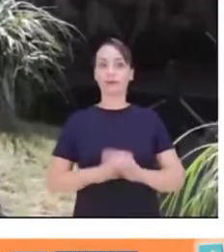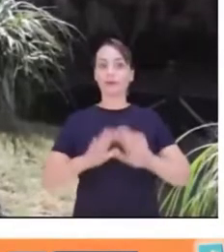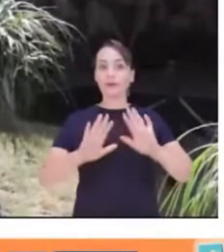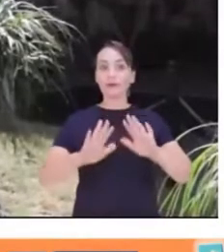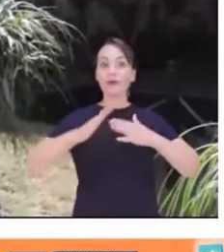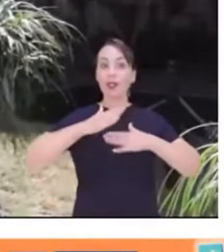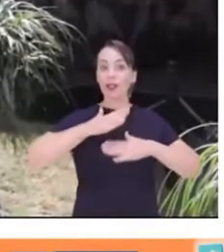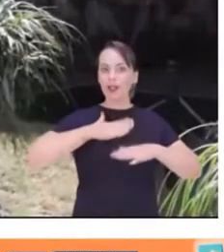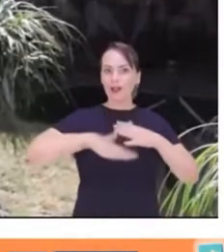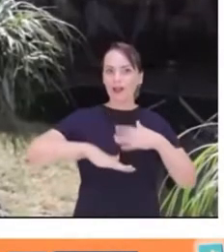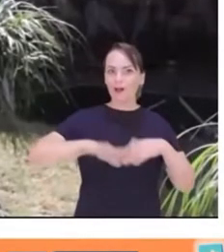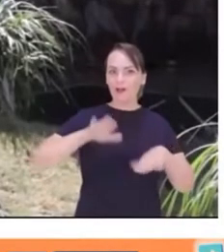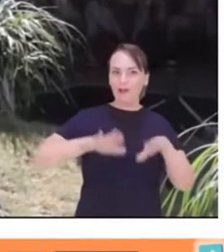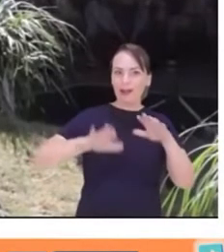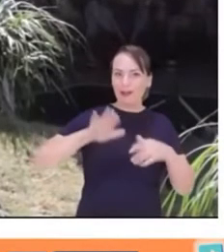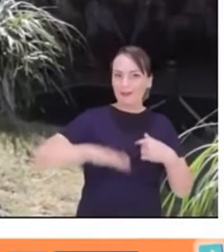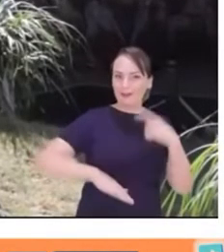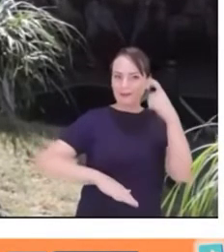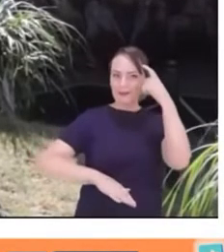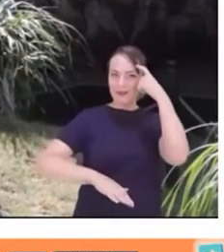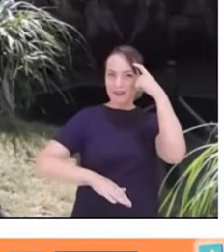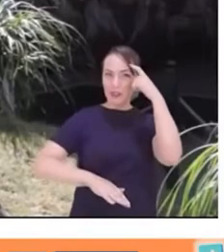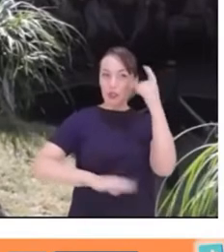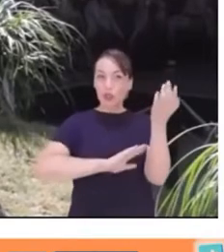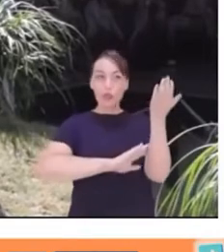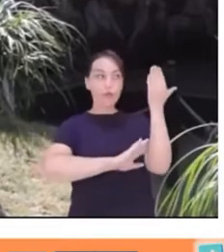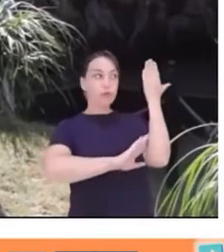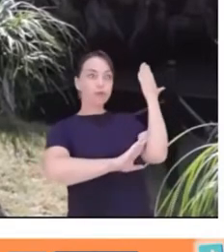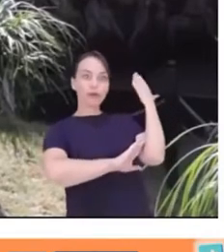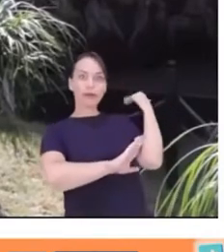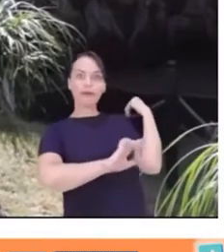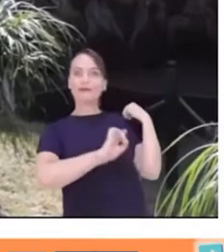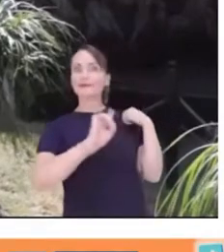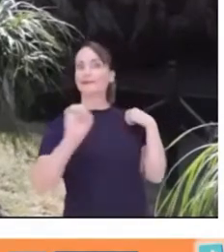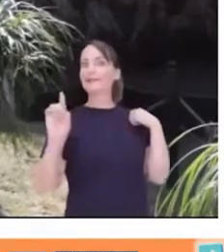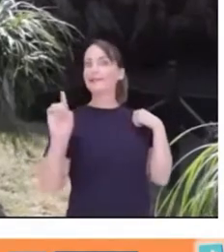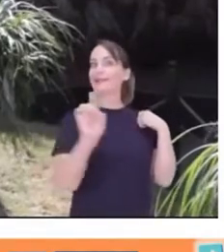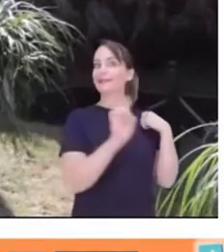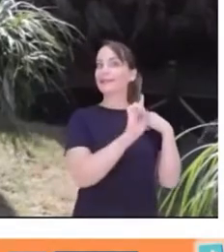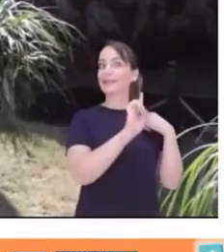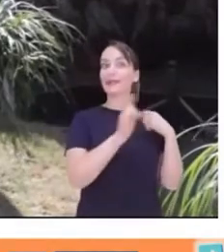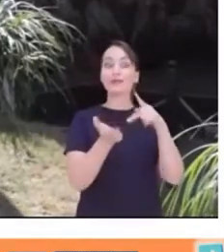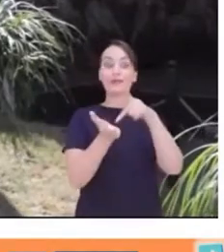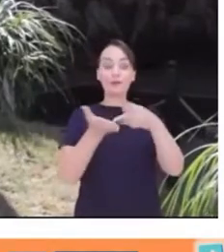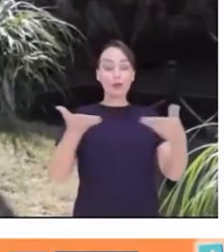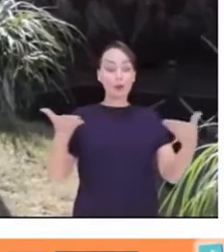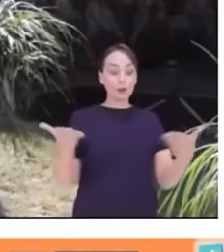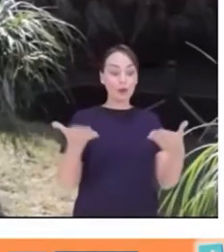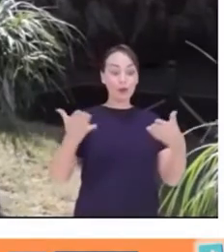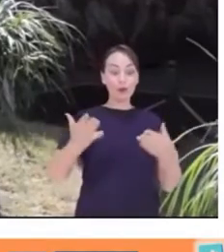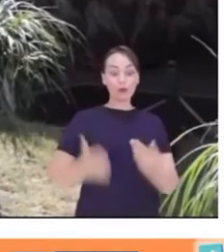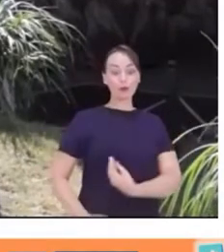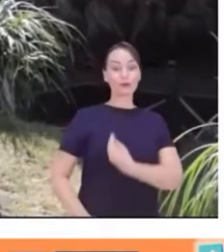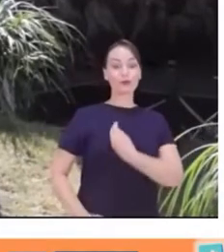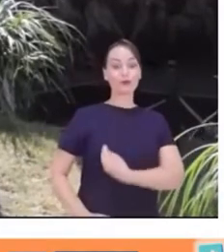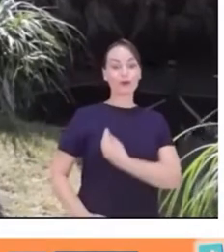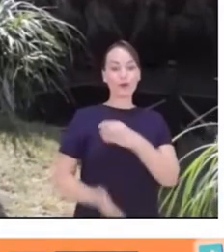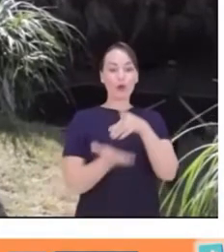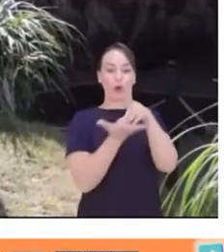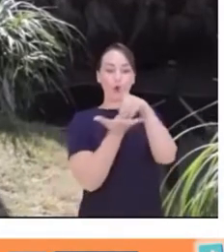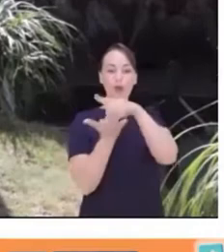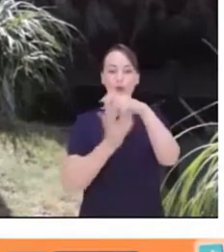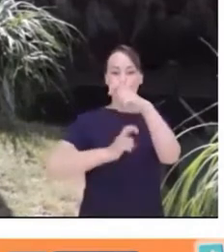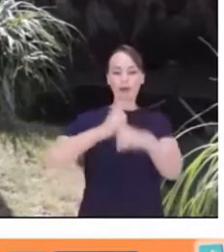Calma, você deve estar achando que a gente voltou para a pré-história. Na verdade, nós estamos no T-Rex Park, falando de